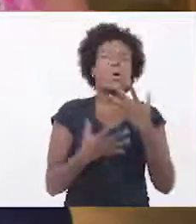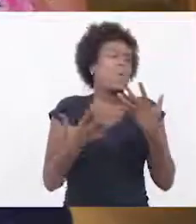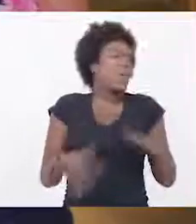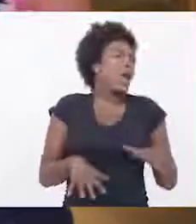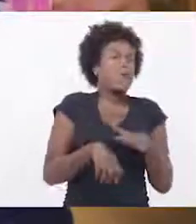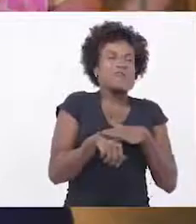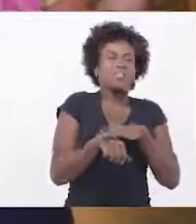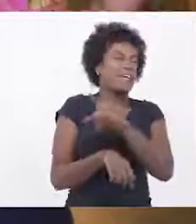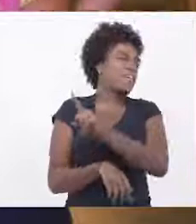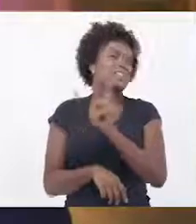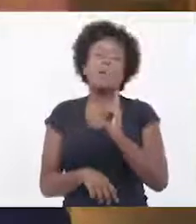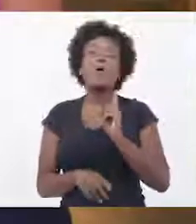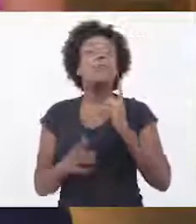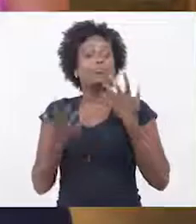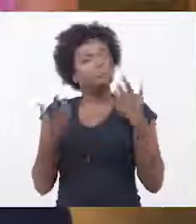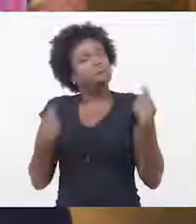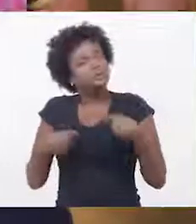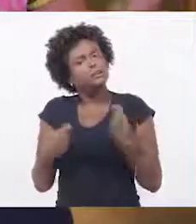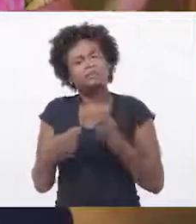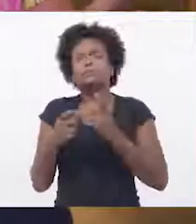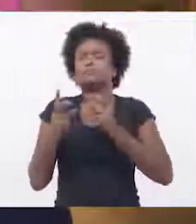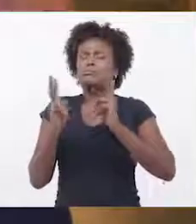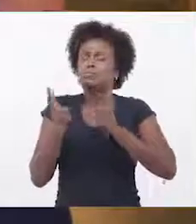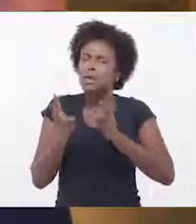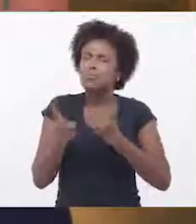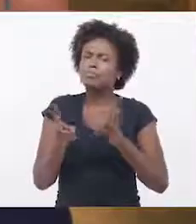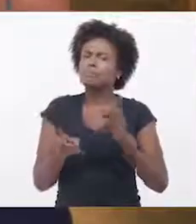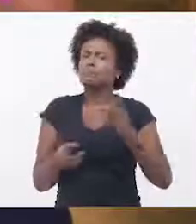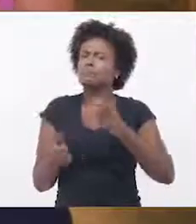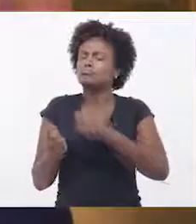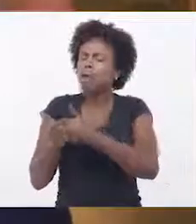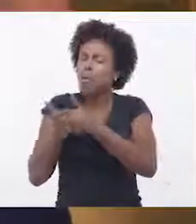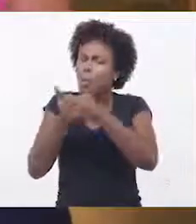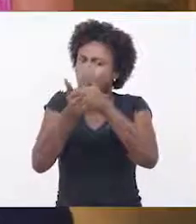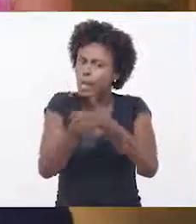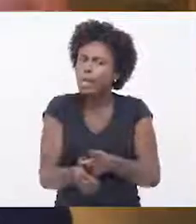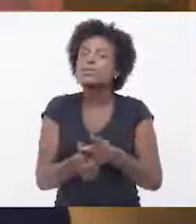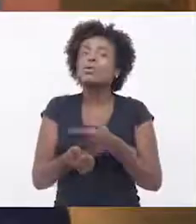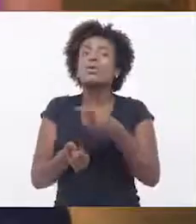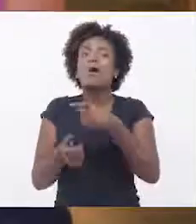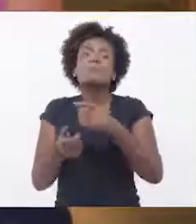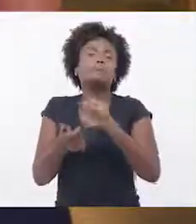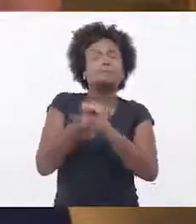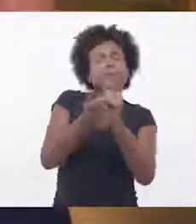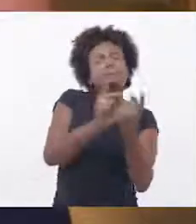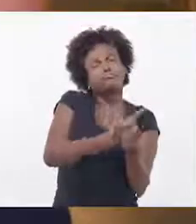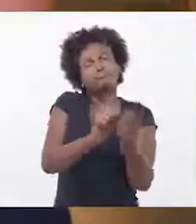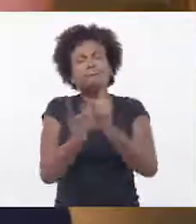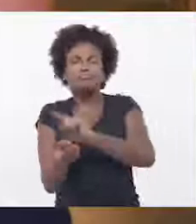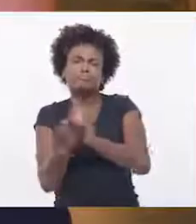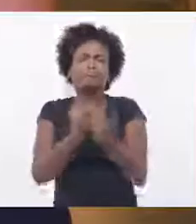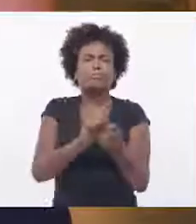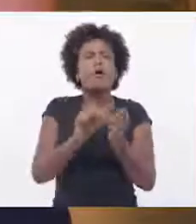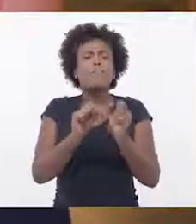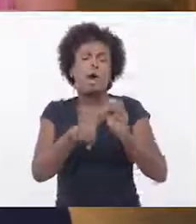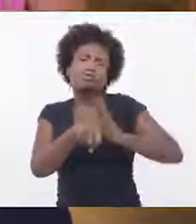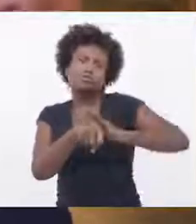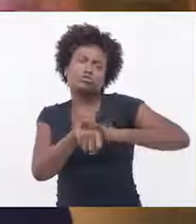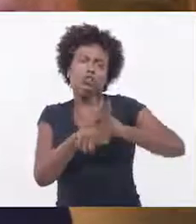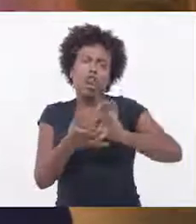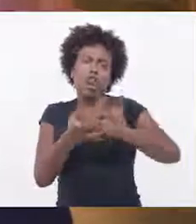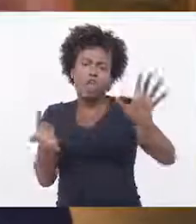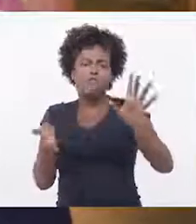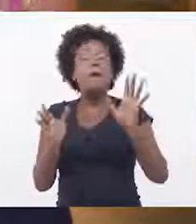Então, não que você capacitou eles, e depois você nunca mais vai falar com os voluntários, e aí não vai saber o que eles estão fazendo, se eles estão fazendo, ou se eles estão com alguma dificuldade.